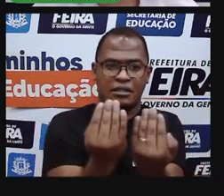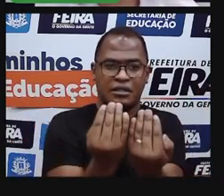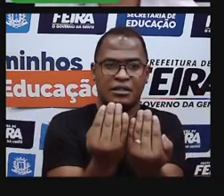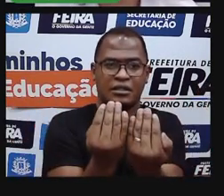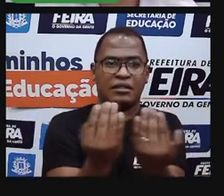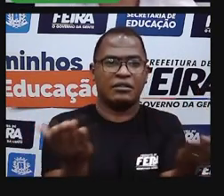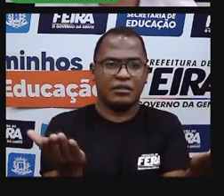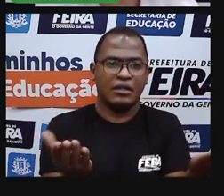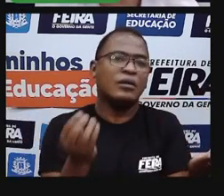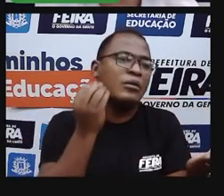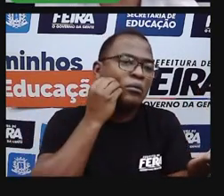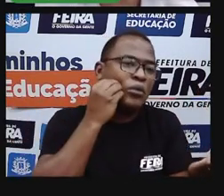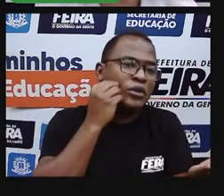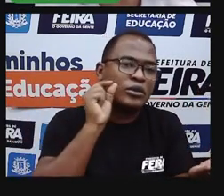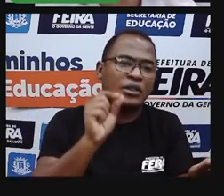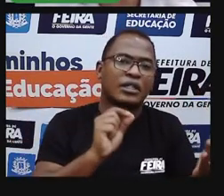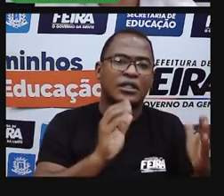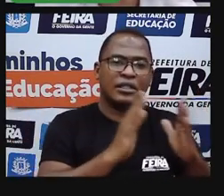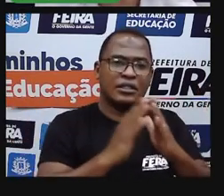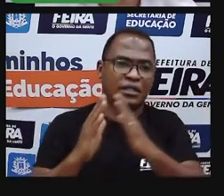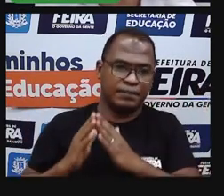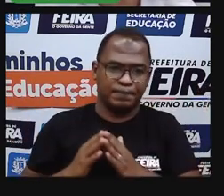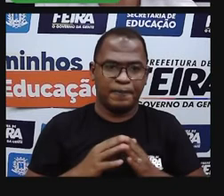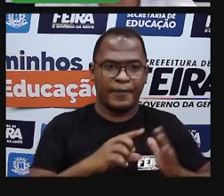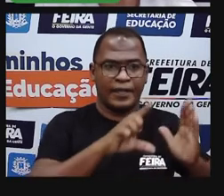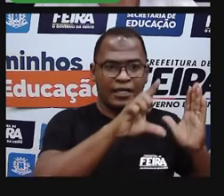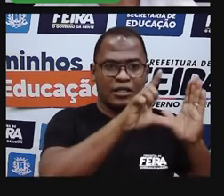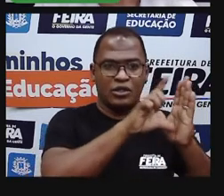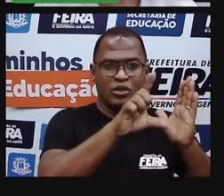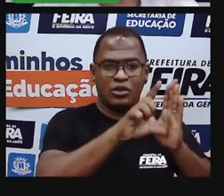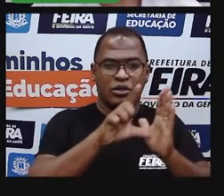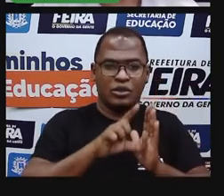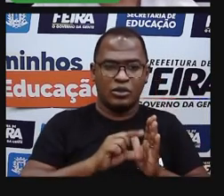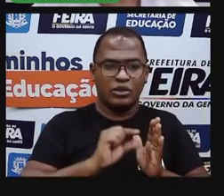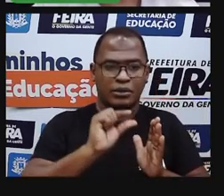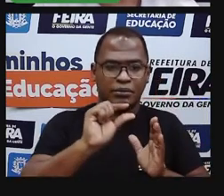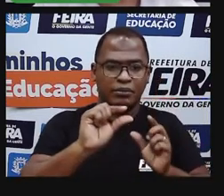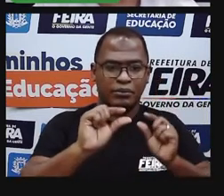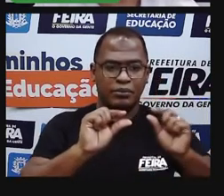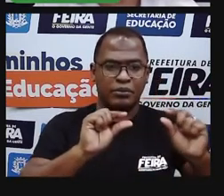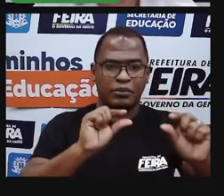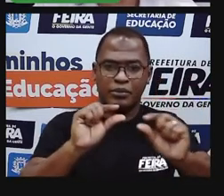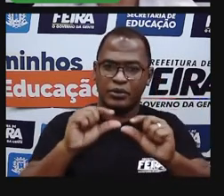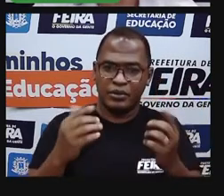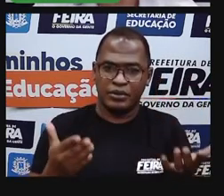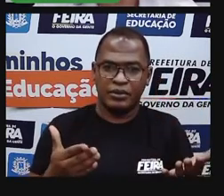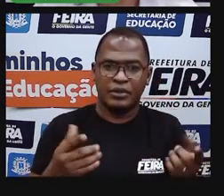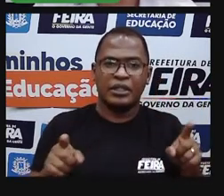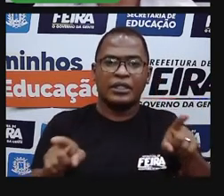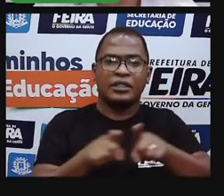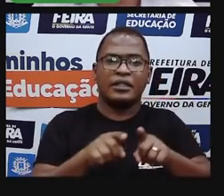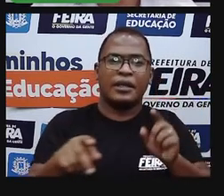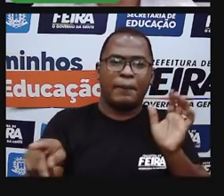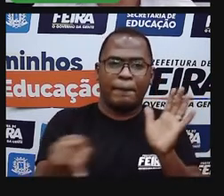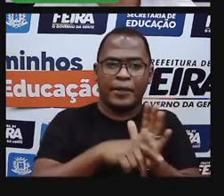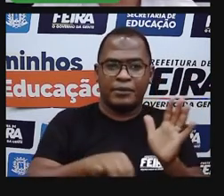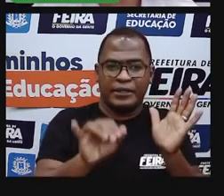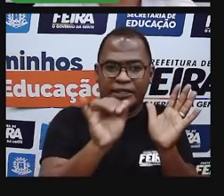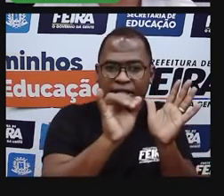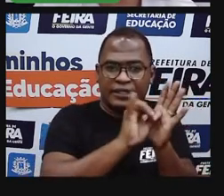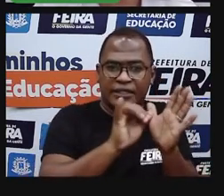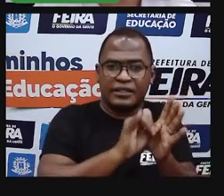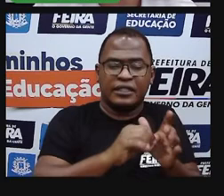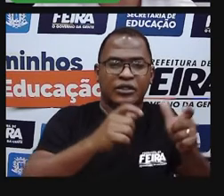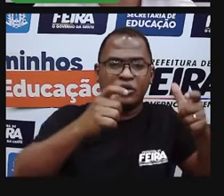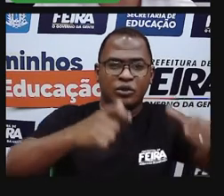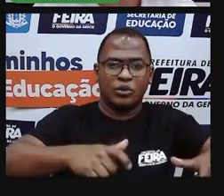a presença de pouco comércio nesse local e cria-se nele uma identidade, pois a população compõe uma